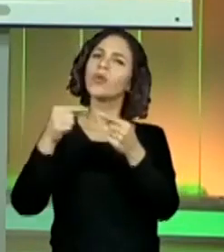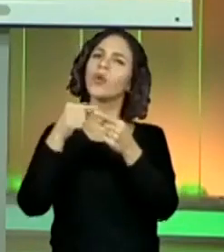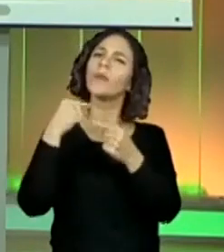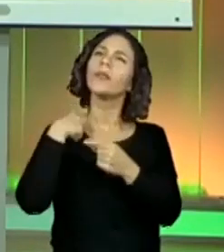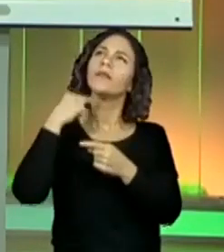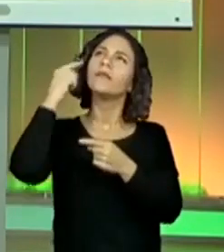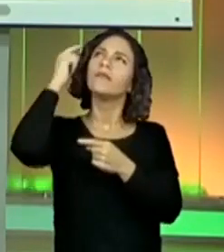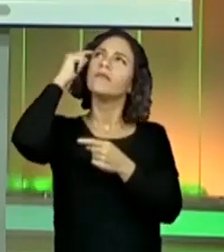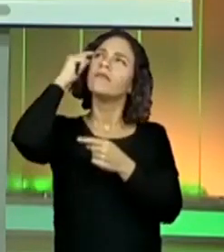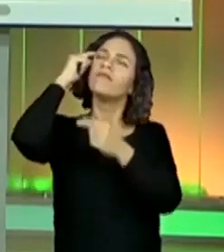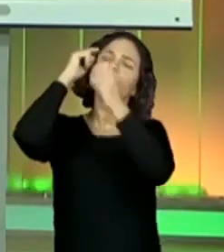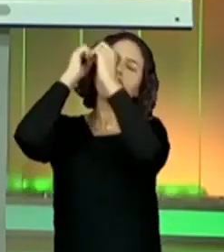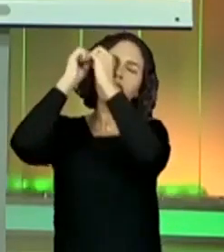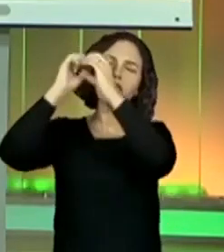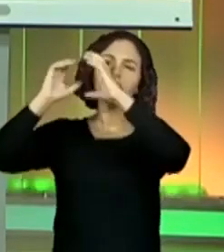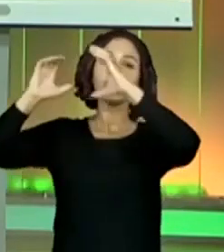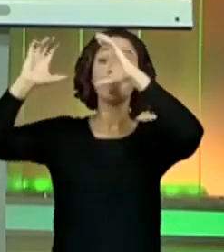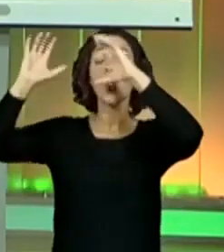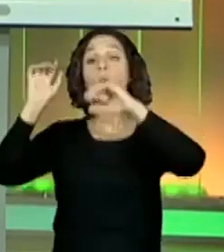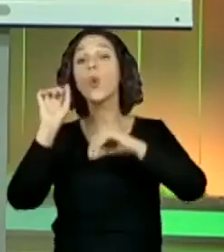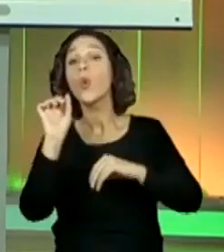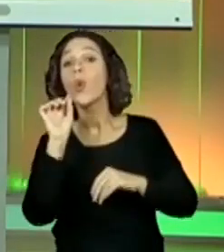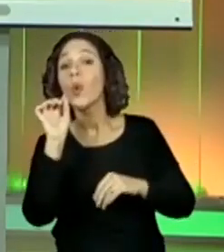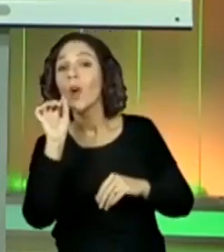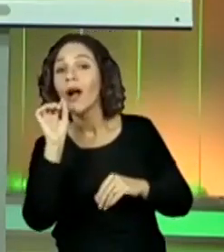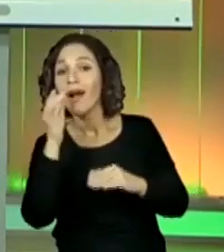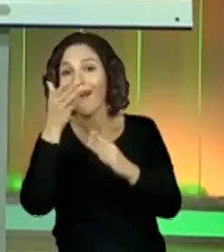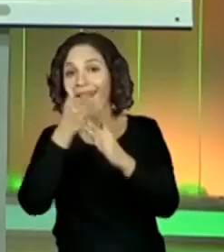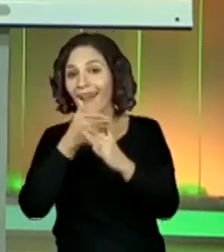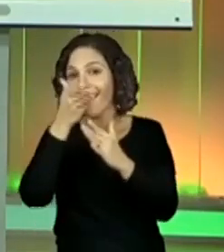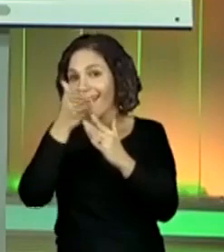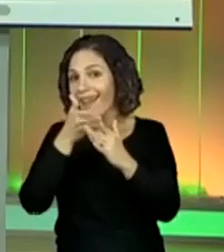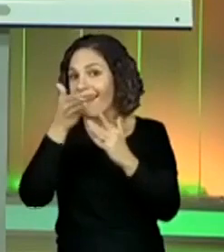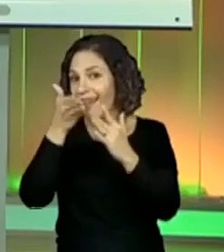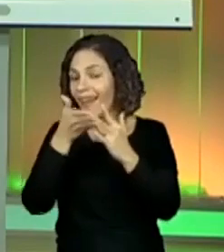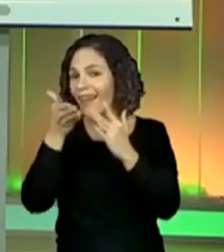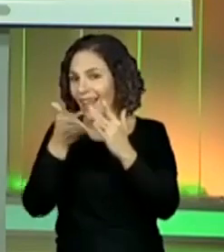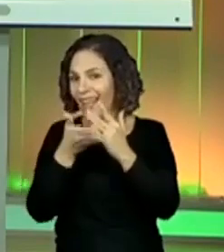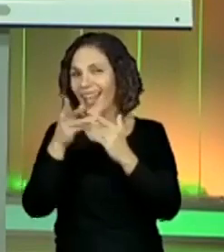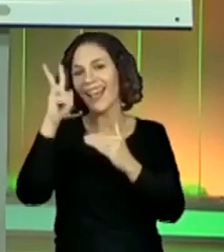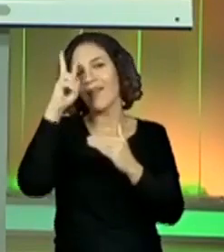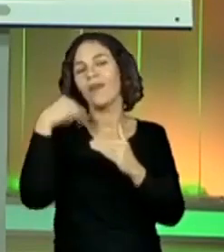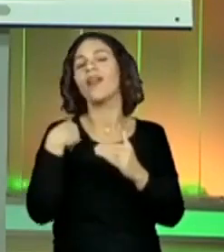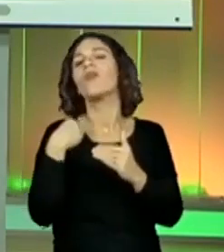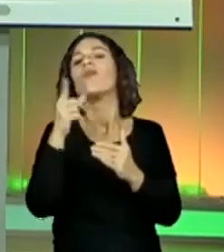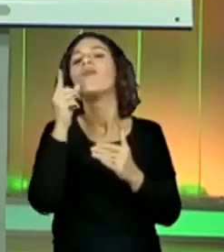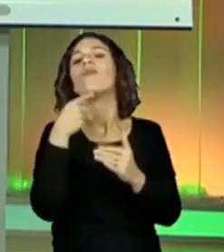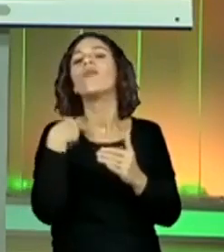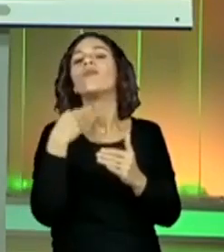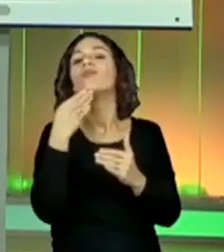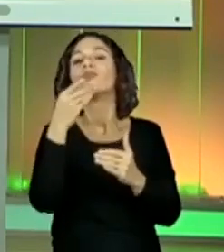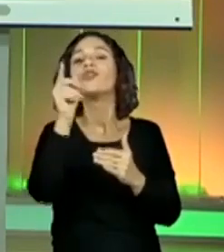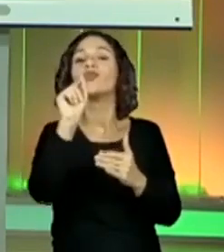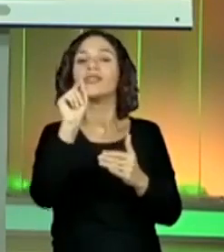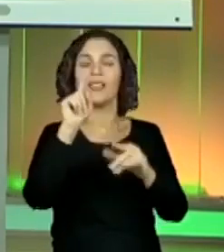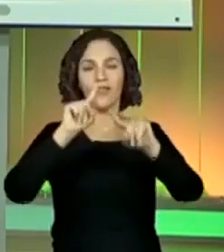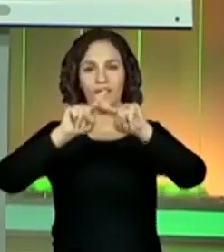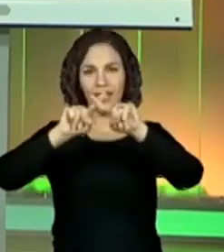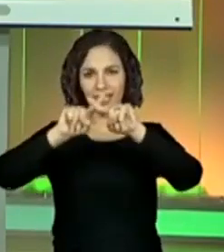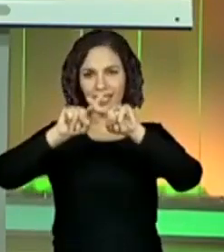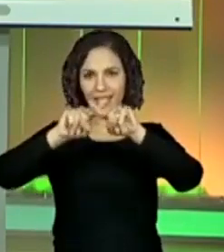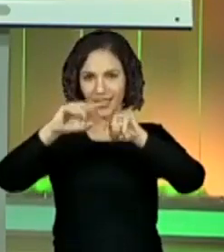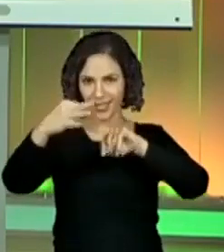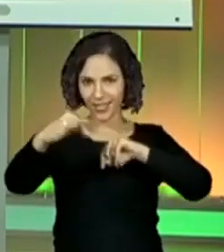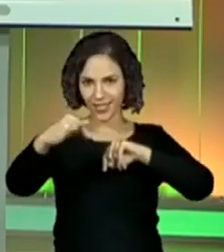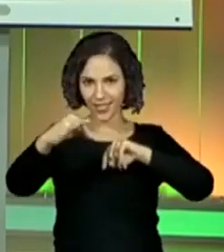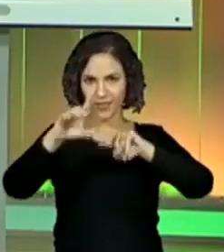falei para vocês a respeito do parcelamento, eu pedi para vocês clicarem em cima do botãozinho do vezes, não